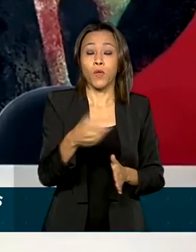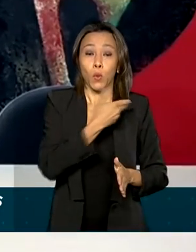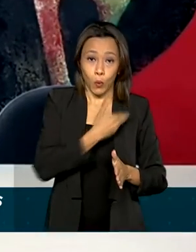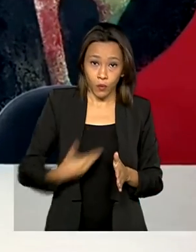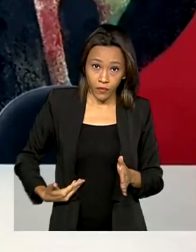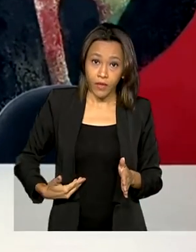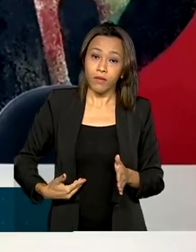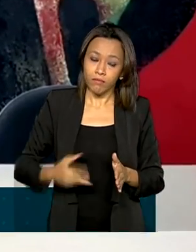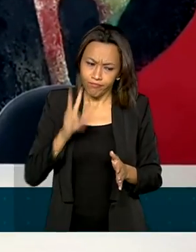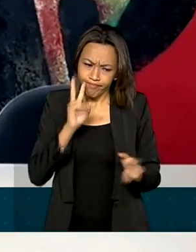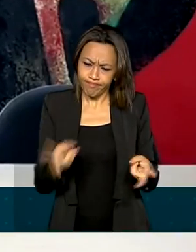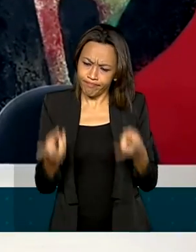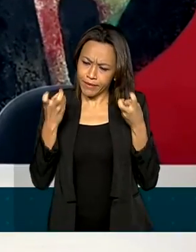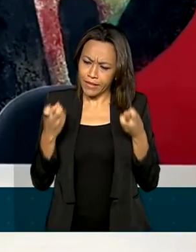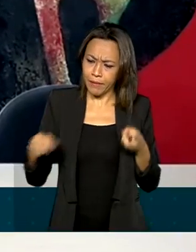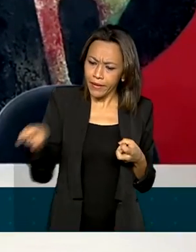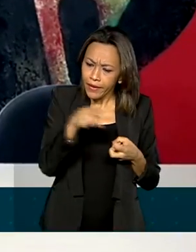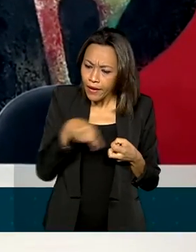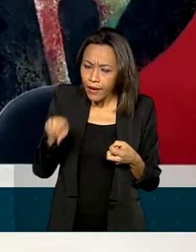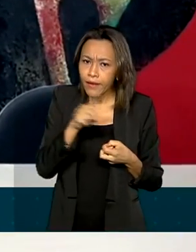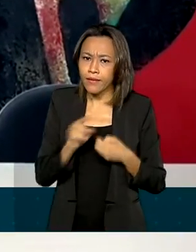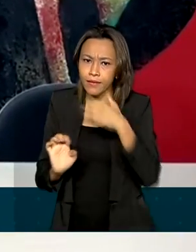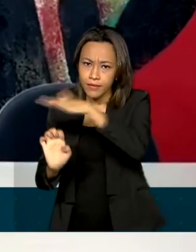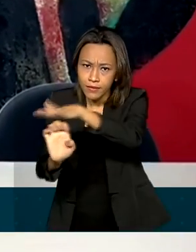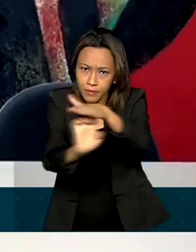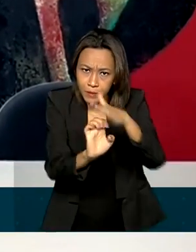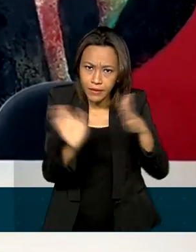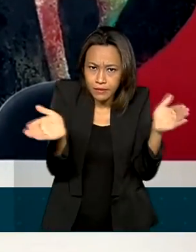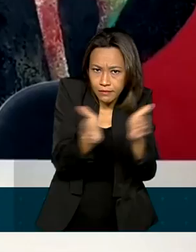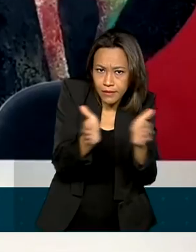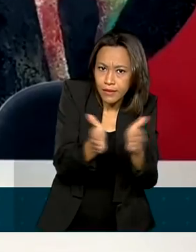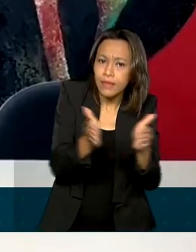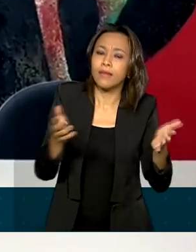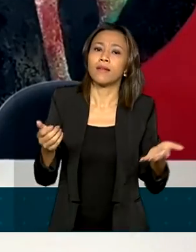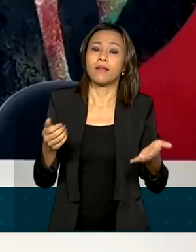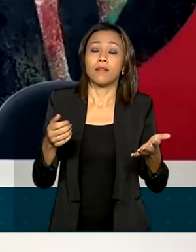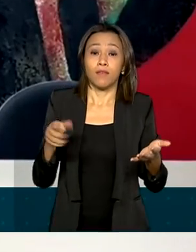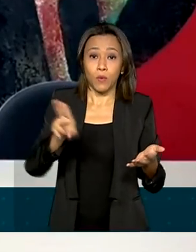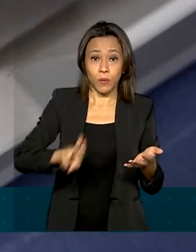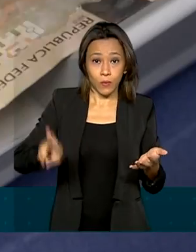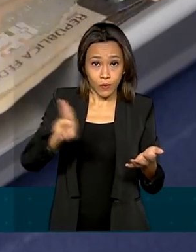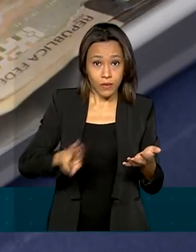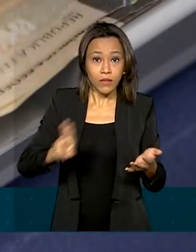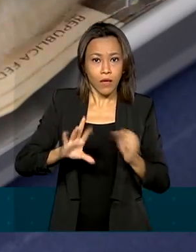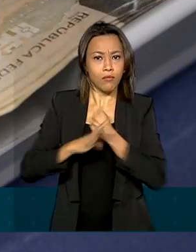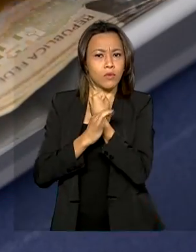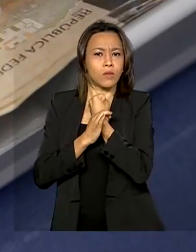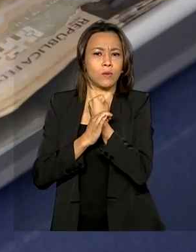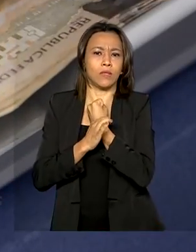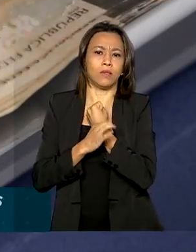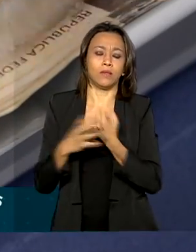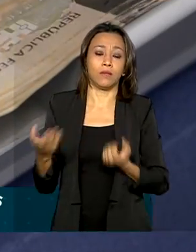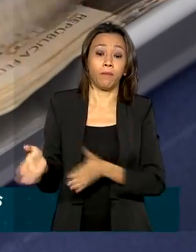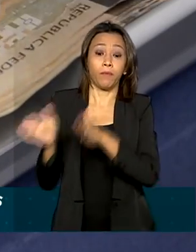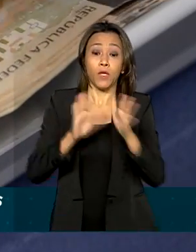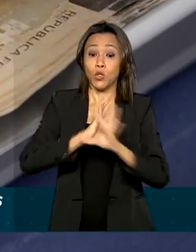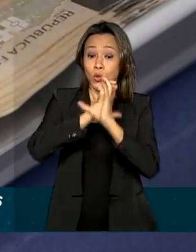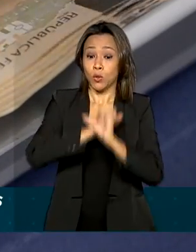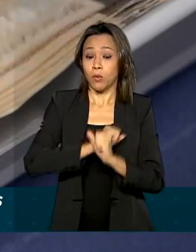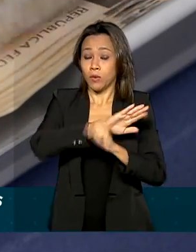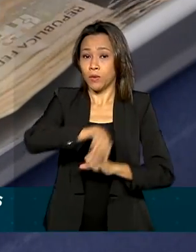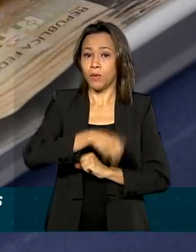empreendedores vão receber e utiliza esse fluxo financeiro como garantia. No total, R$ 10 bilhões